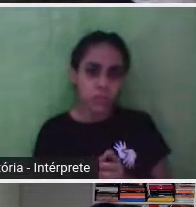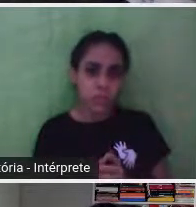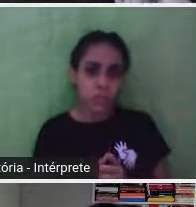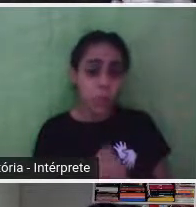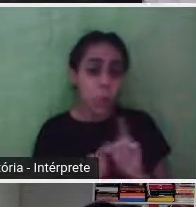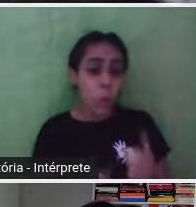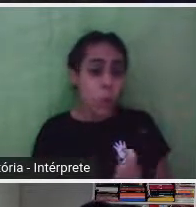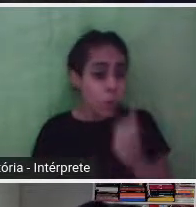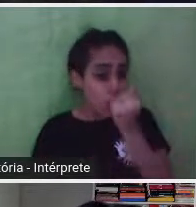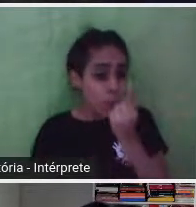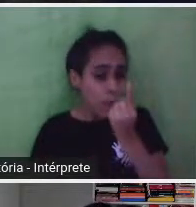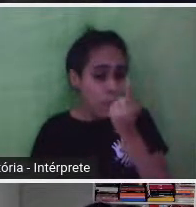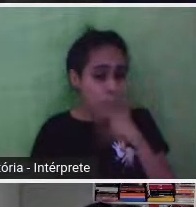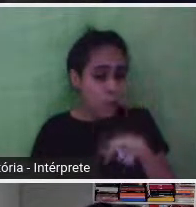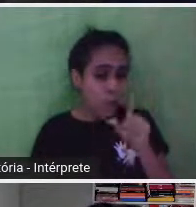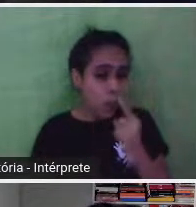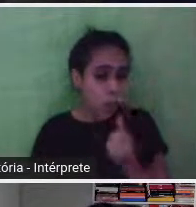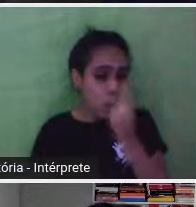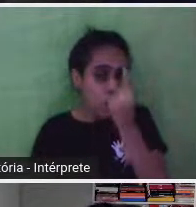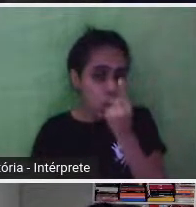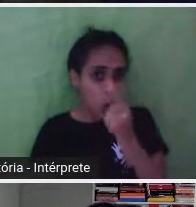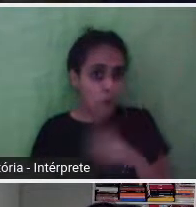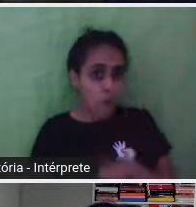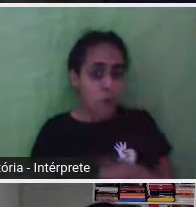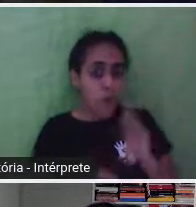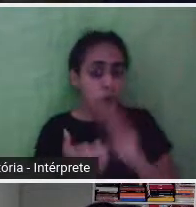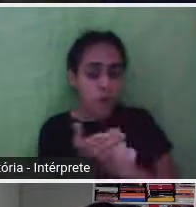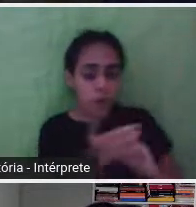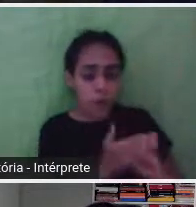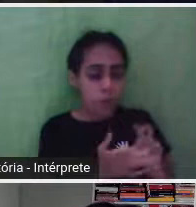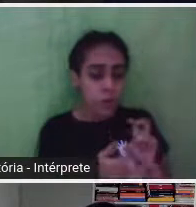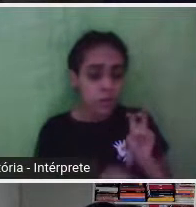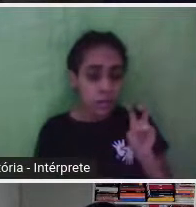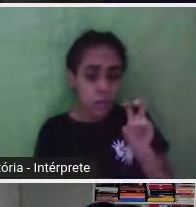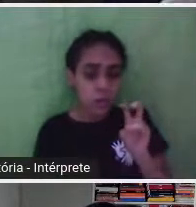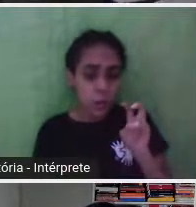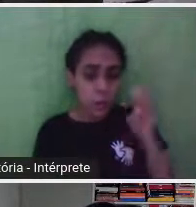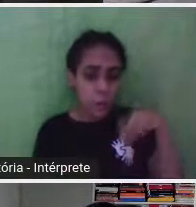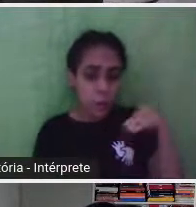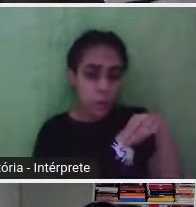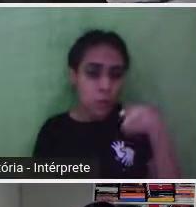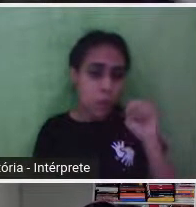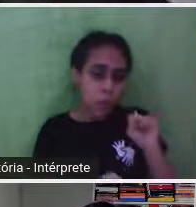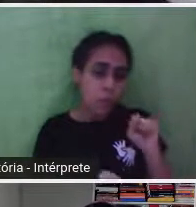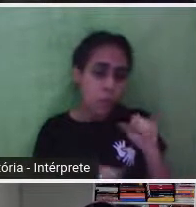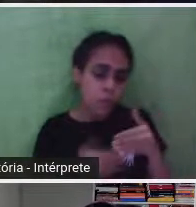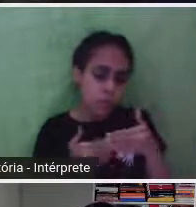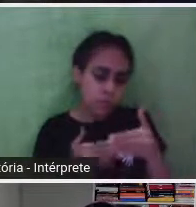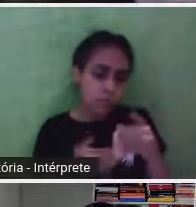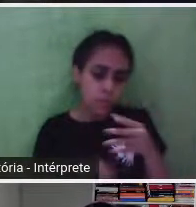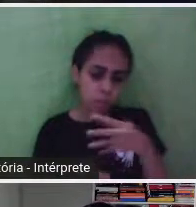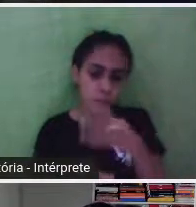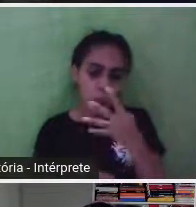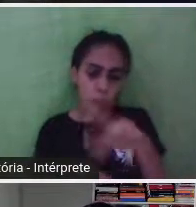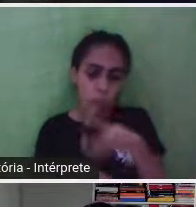mais uma coisa, Gleida, olha, são cinco pras quatro, mas a gente pode passar um pouquinho das quatro, não tem problema. Eu só quero